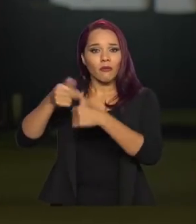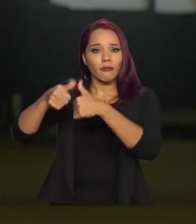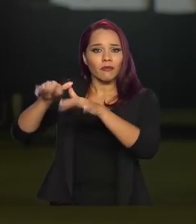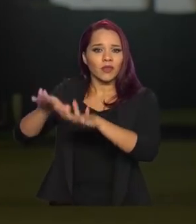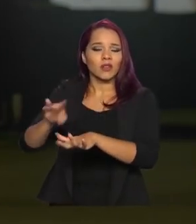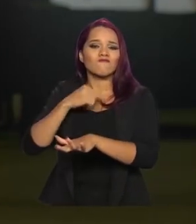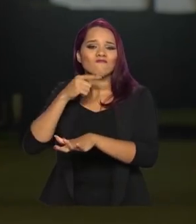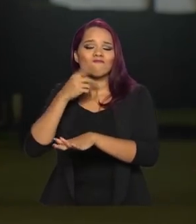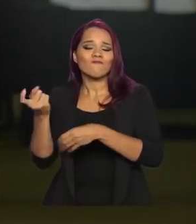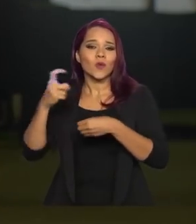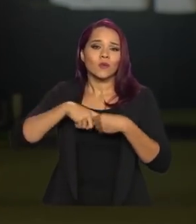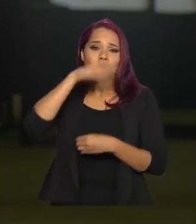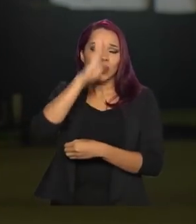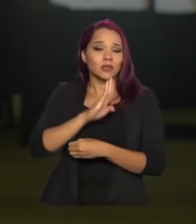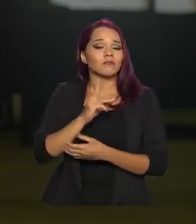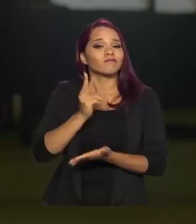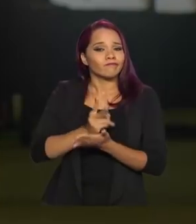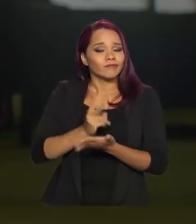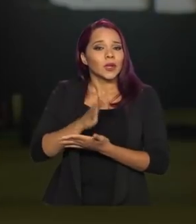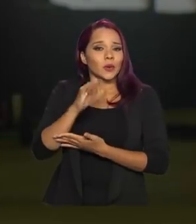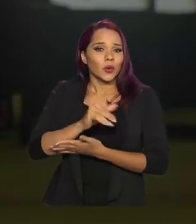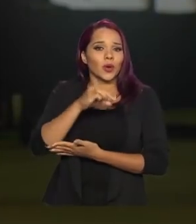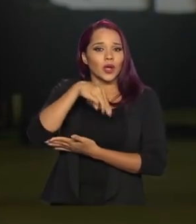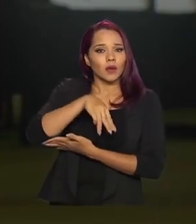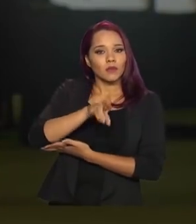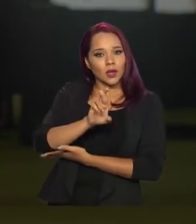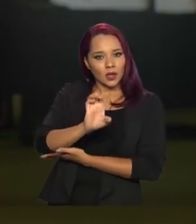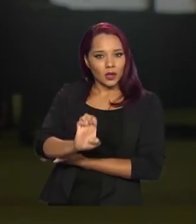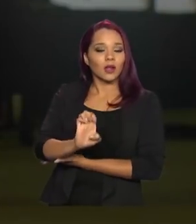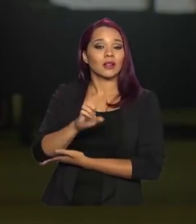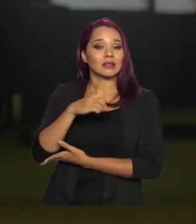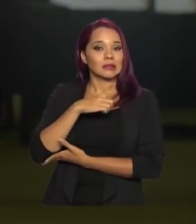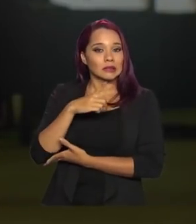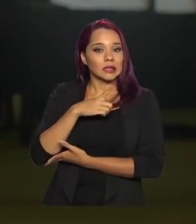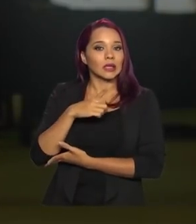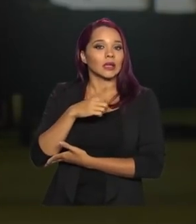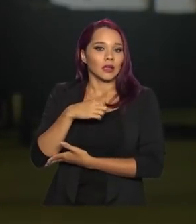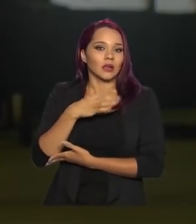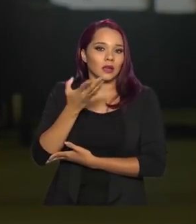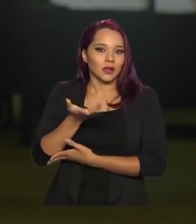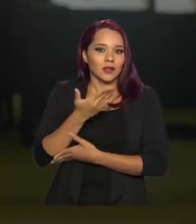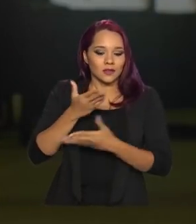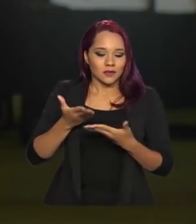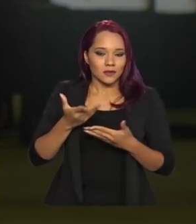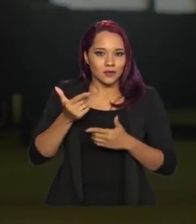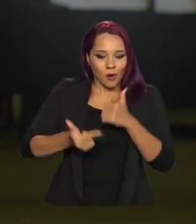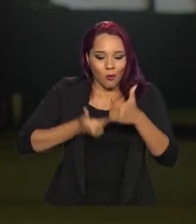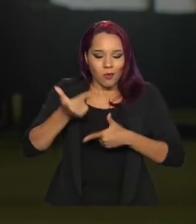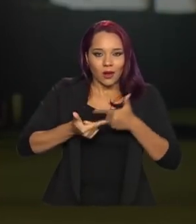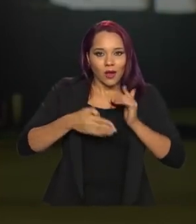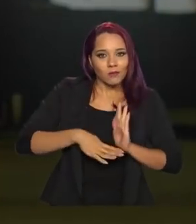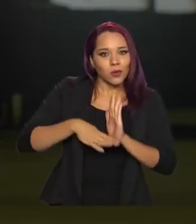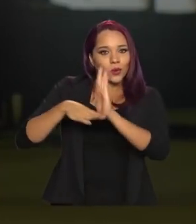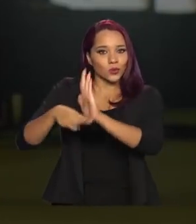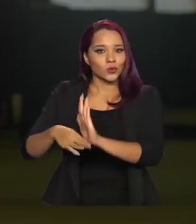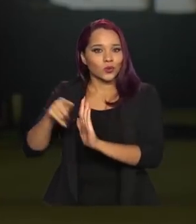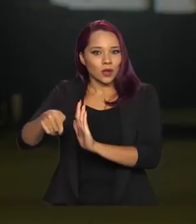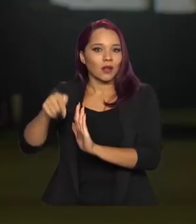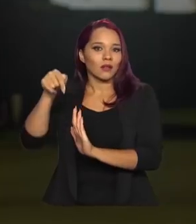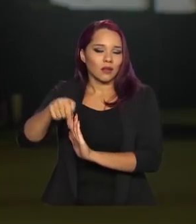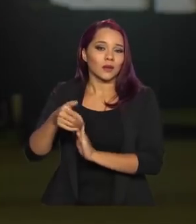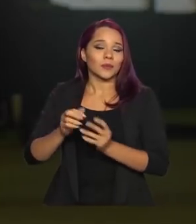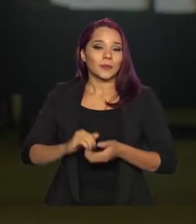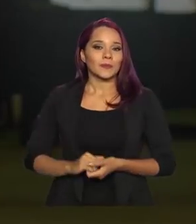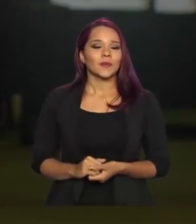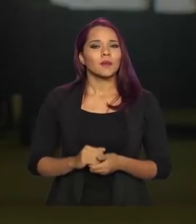retornar ao Brasil mesmo com a ajuda do MRE que tem se, tem intensificado bastante, né, esse apoio aos brasileiros